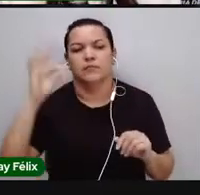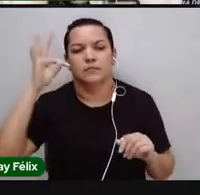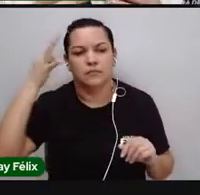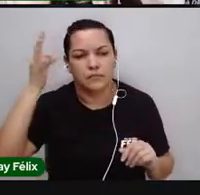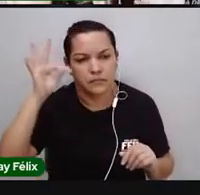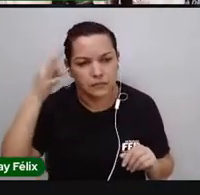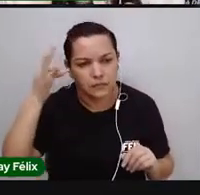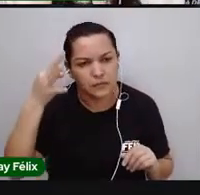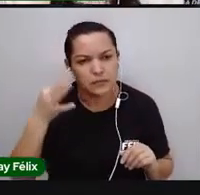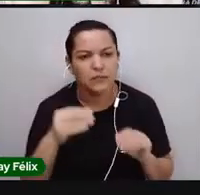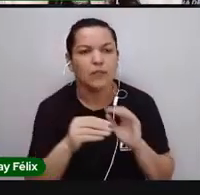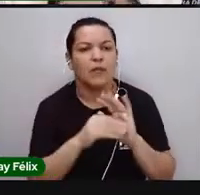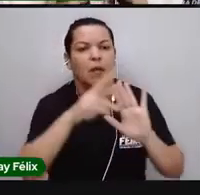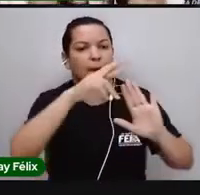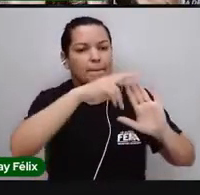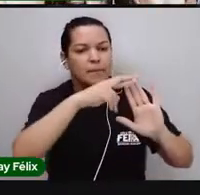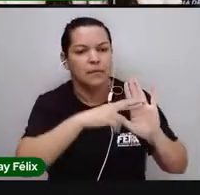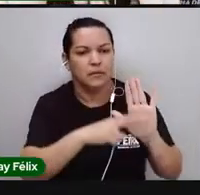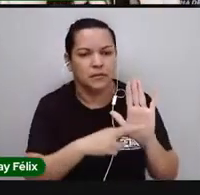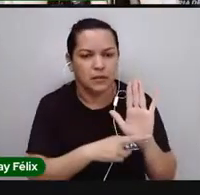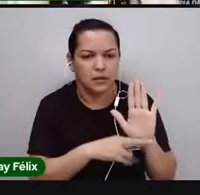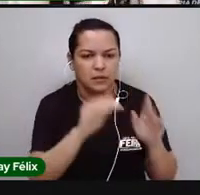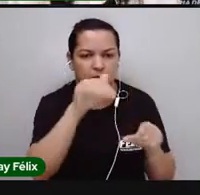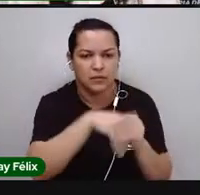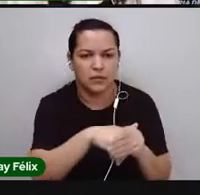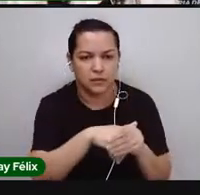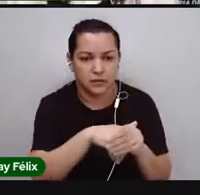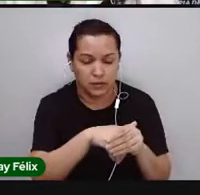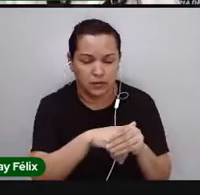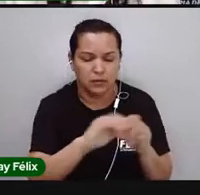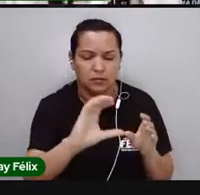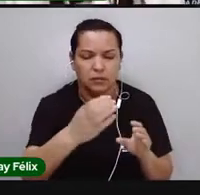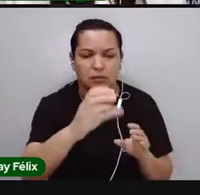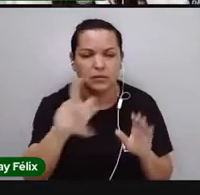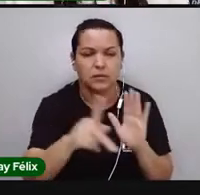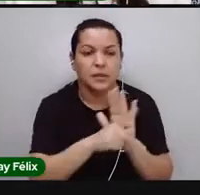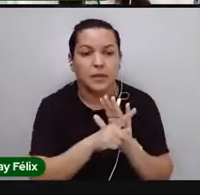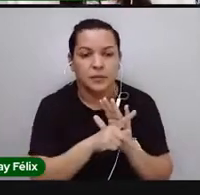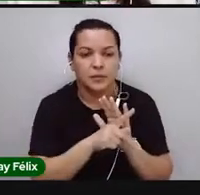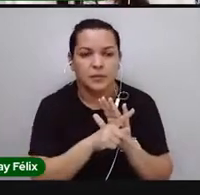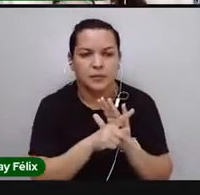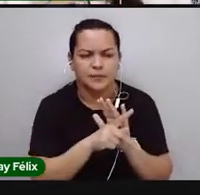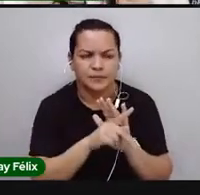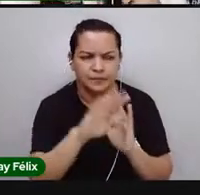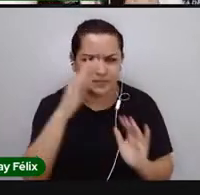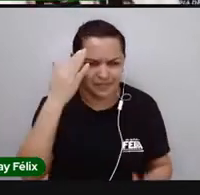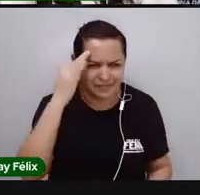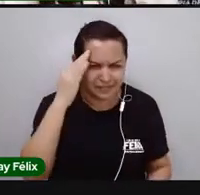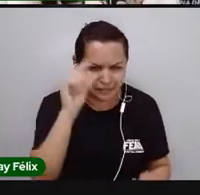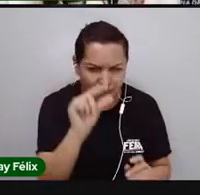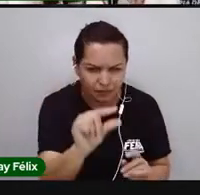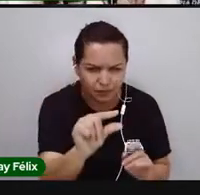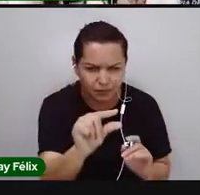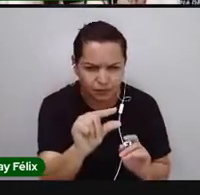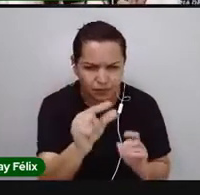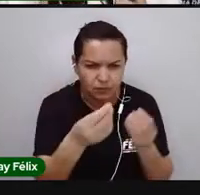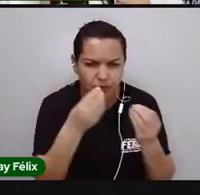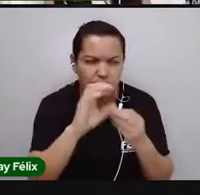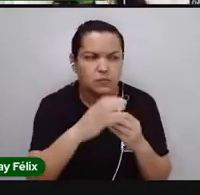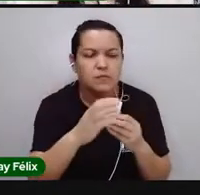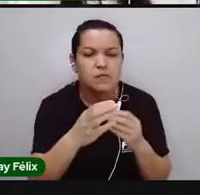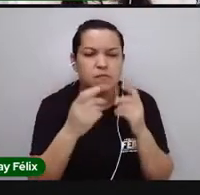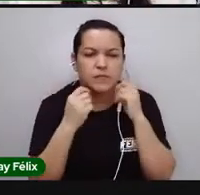uma norma dentro da comunidade científica. Deu para entender um pouquinho como a ciência funciona?